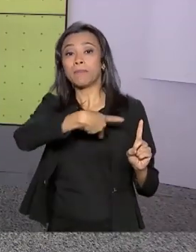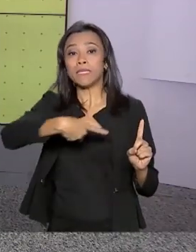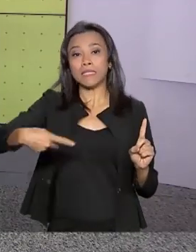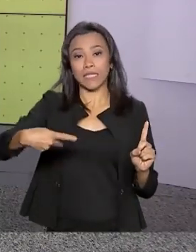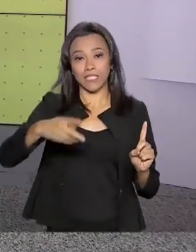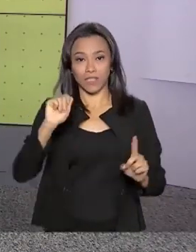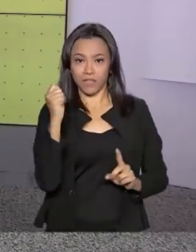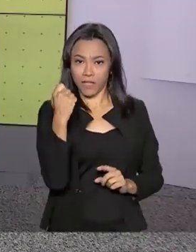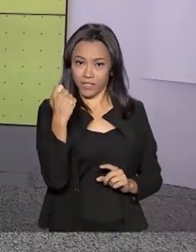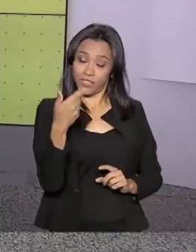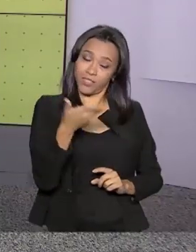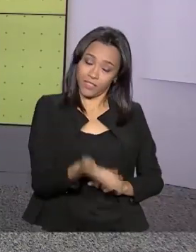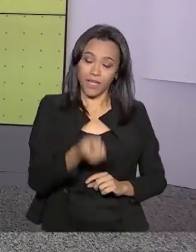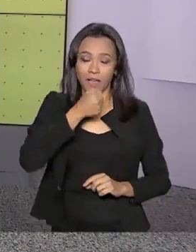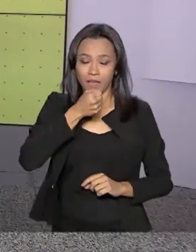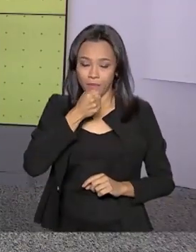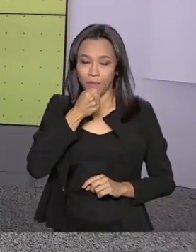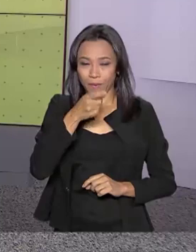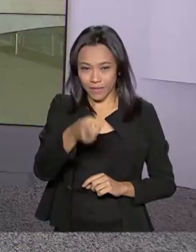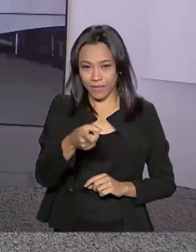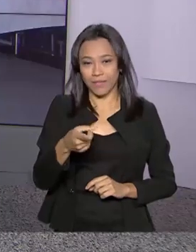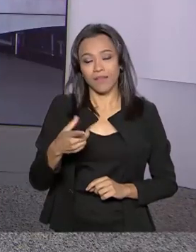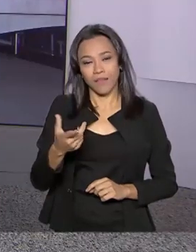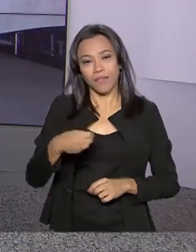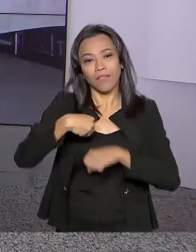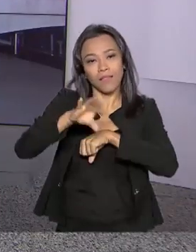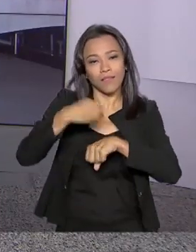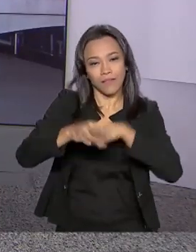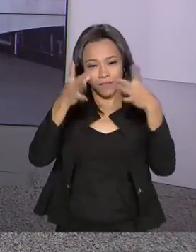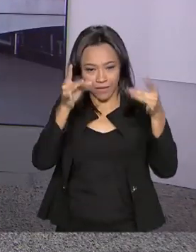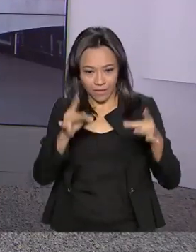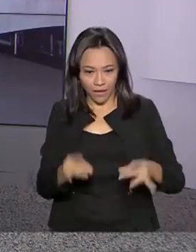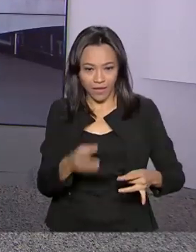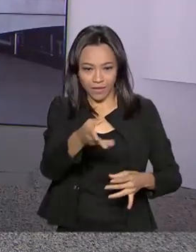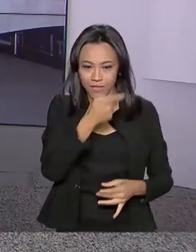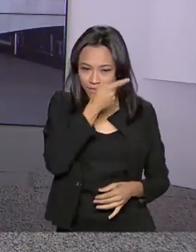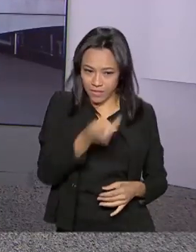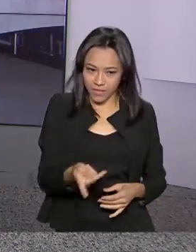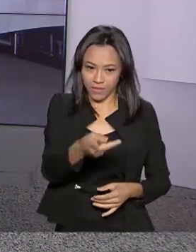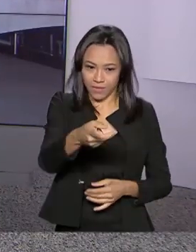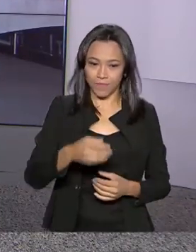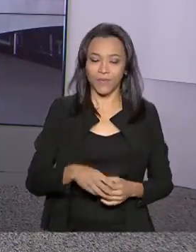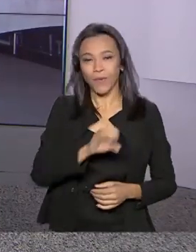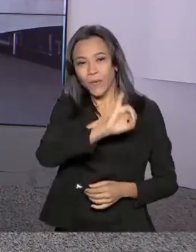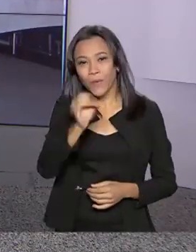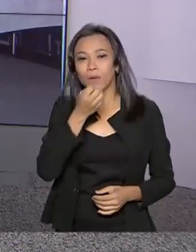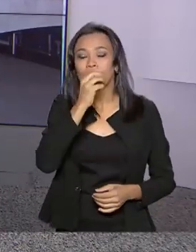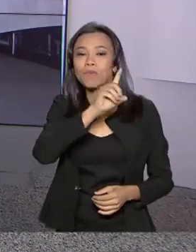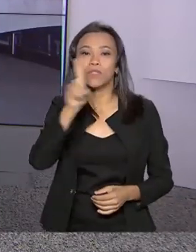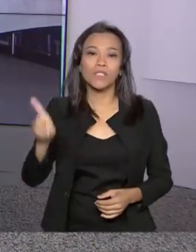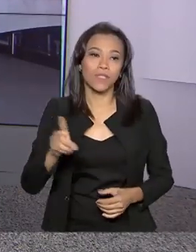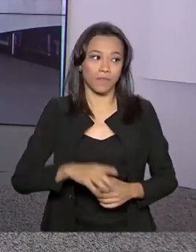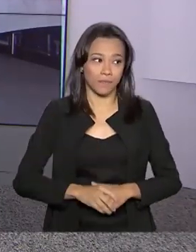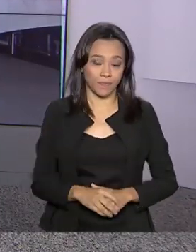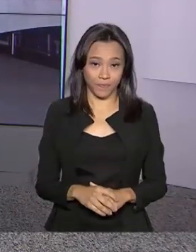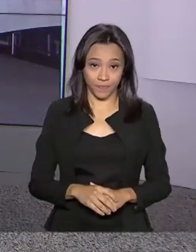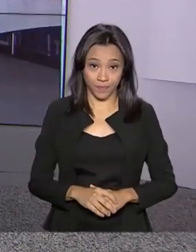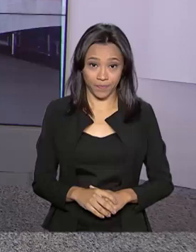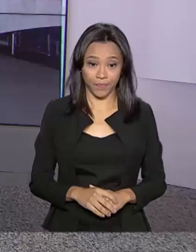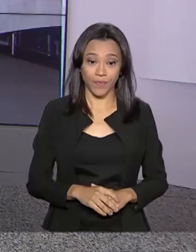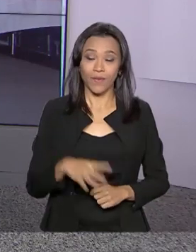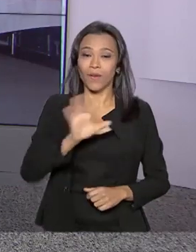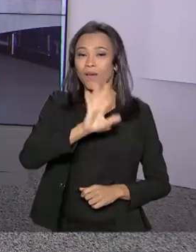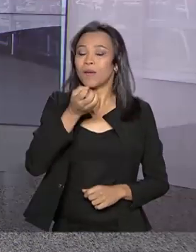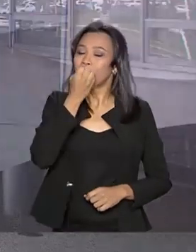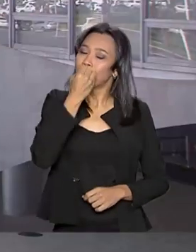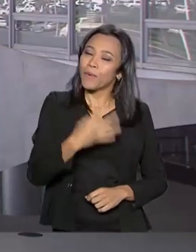Amiquete. A nossa repórter Gabriela Noronha traz os detalhes agora dessa visita pra gente. Oi Gabi, bom dia pra você. Olá